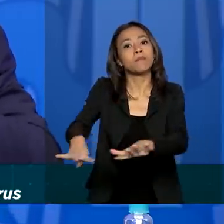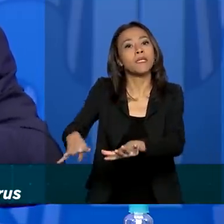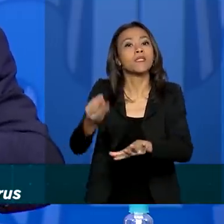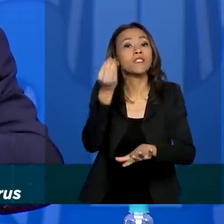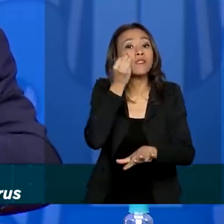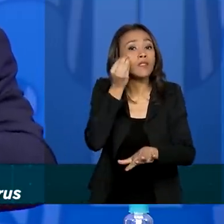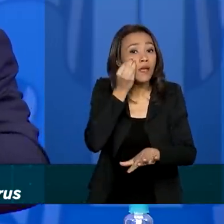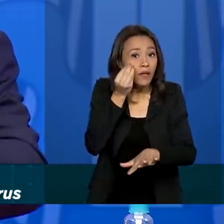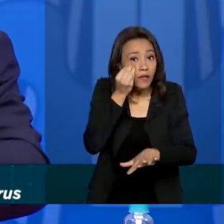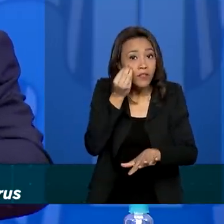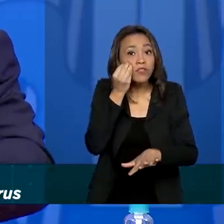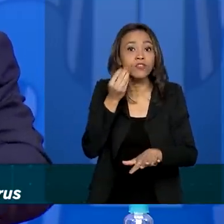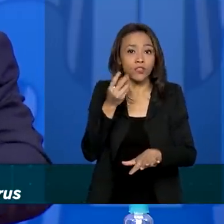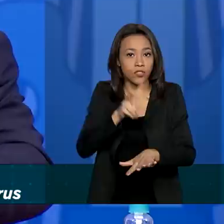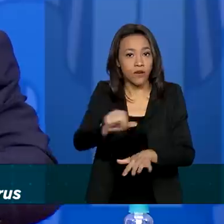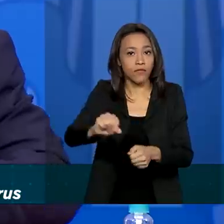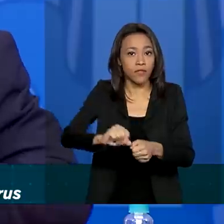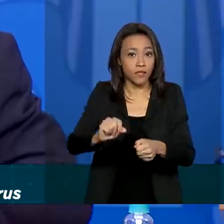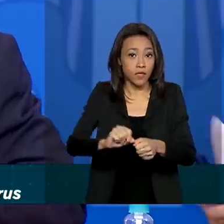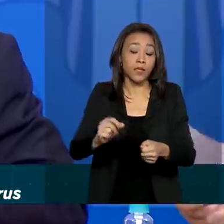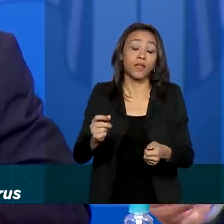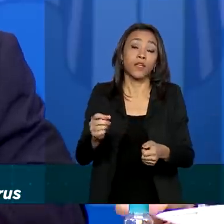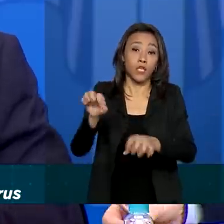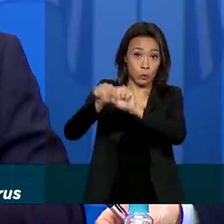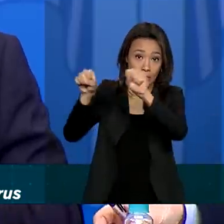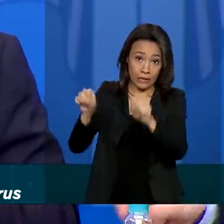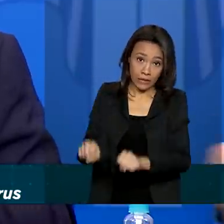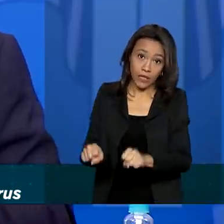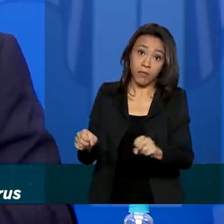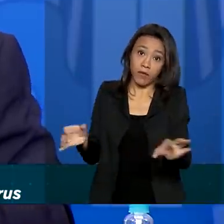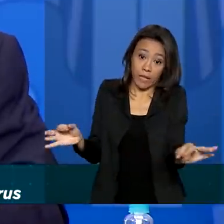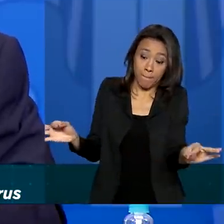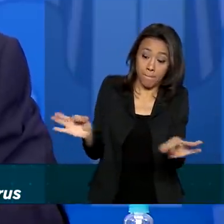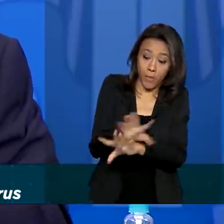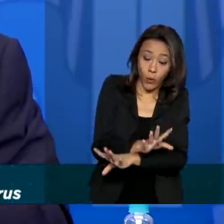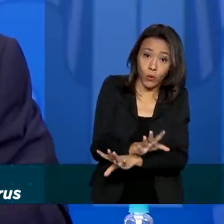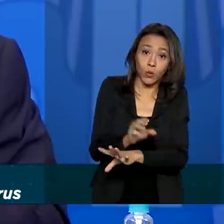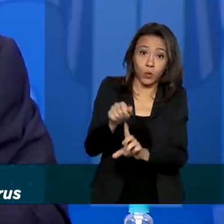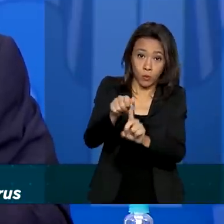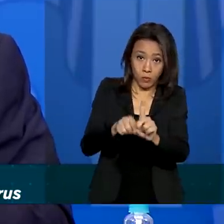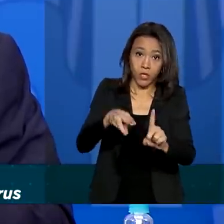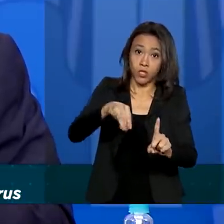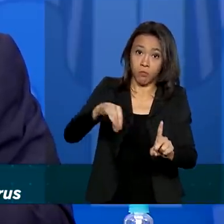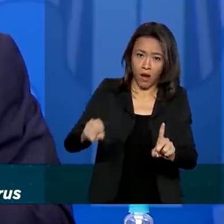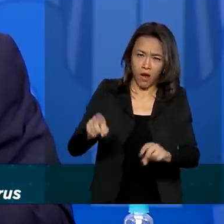diagnóstico também devem prontos em maio, o equipamento e etc.